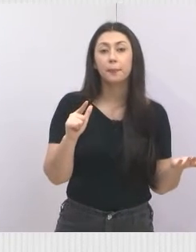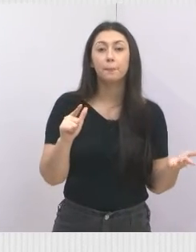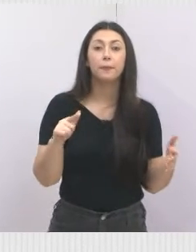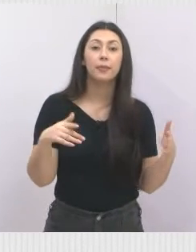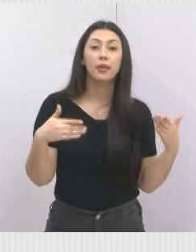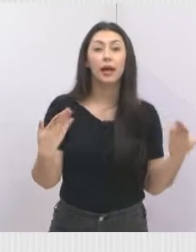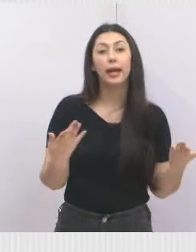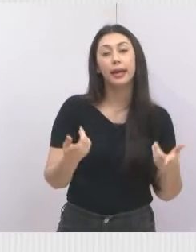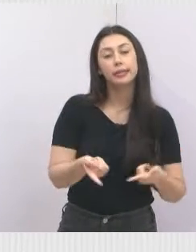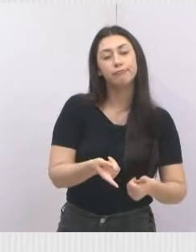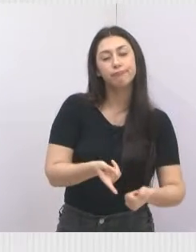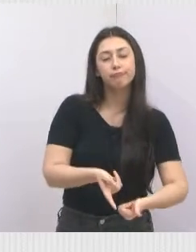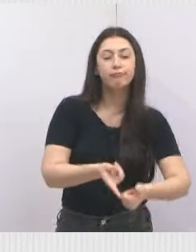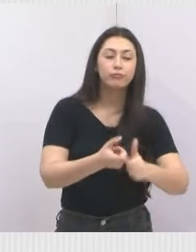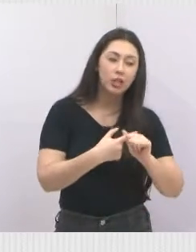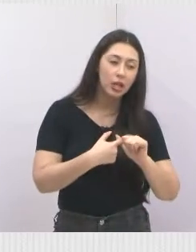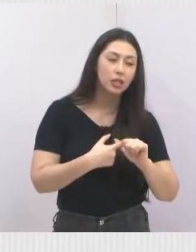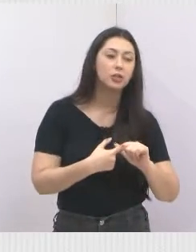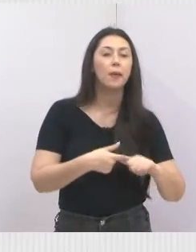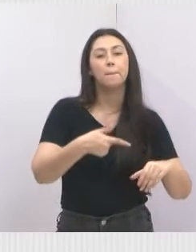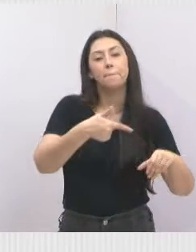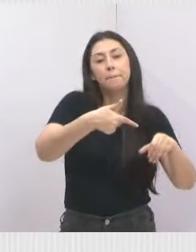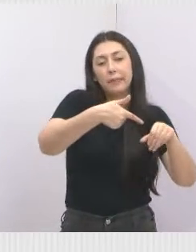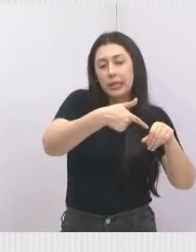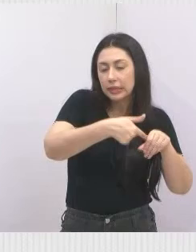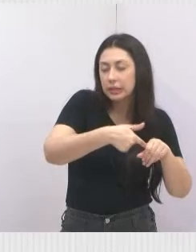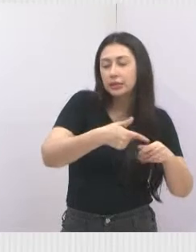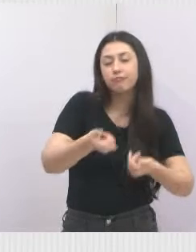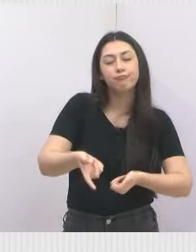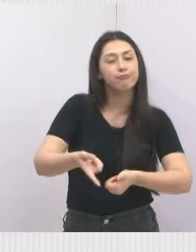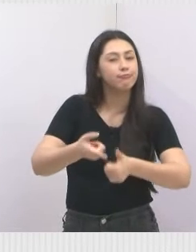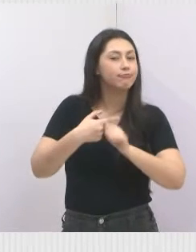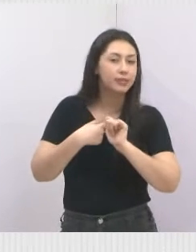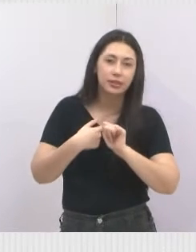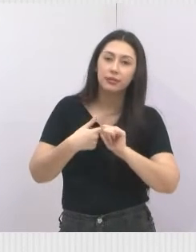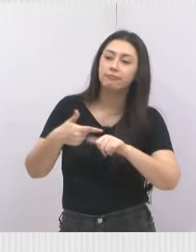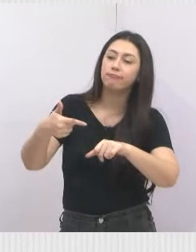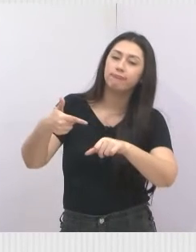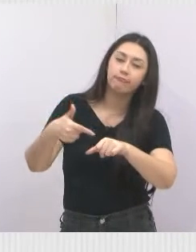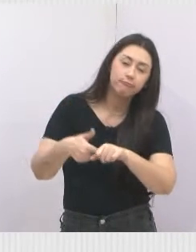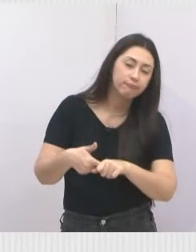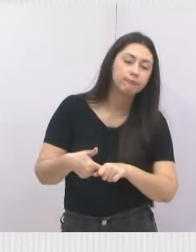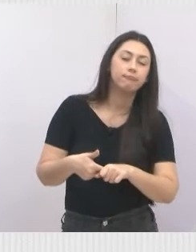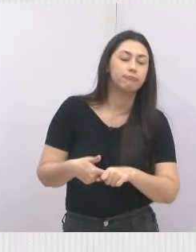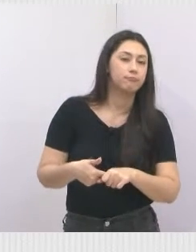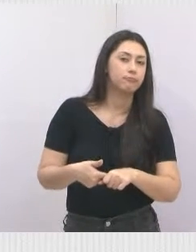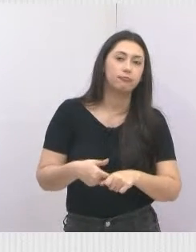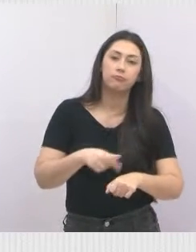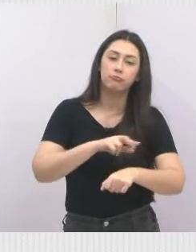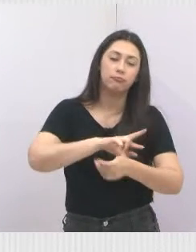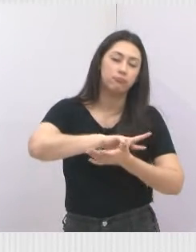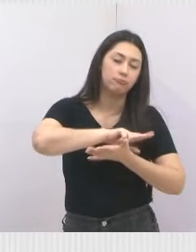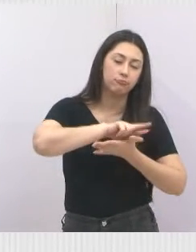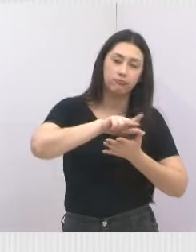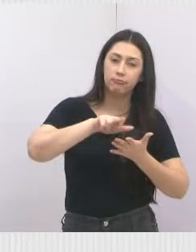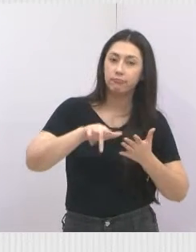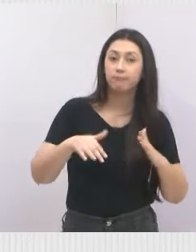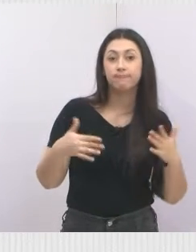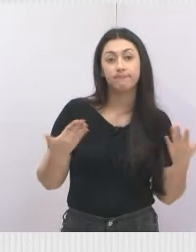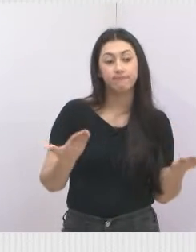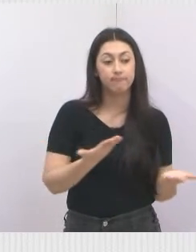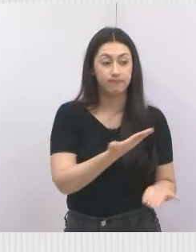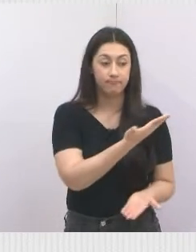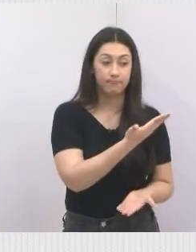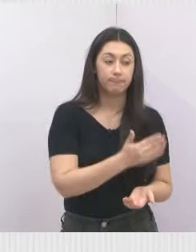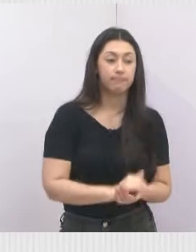Aí tem despesa com diesel, que está barato, tem despesa com gasolina, tem despesa com tempo. Então, está